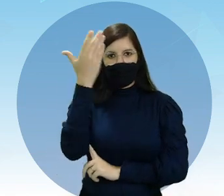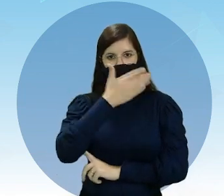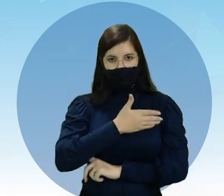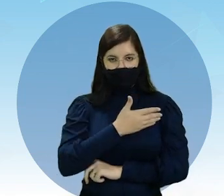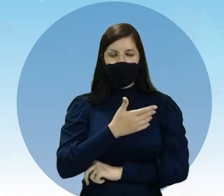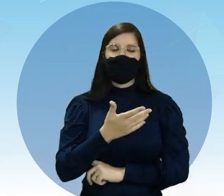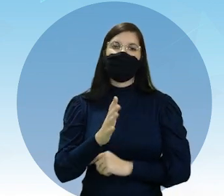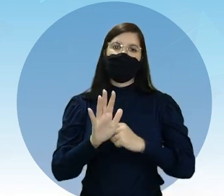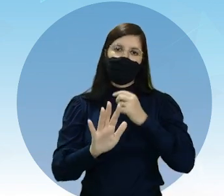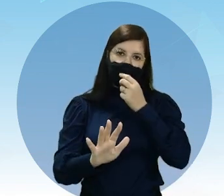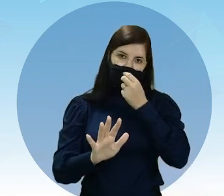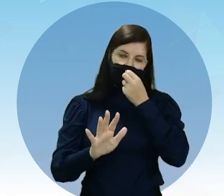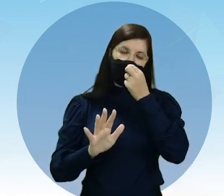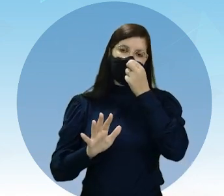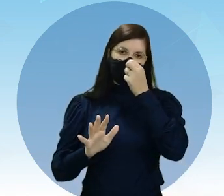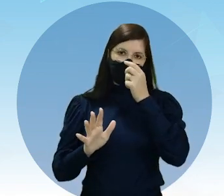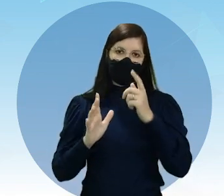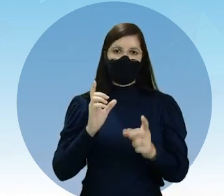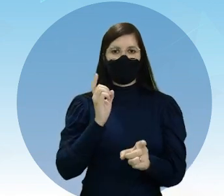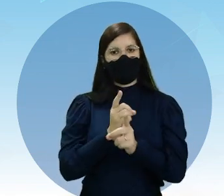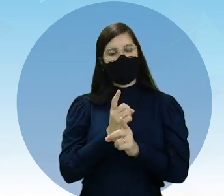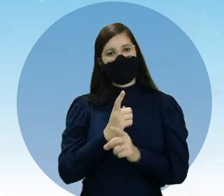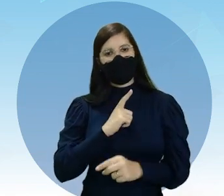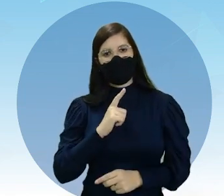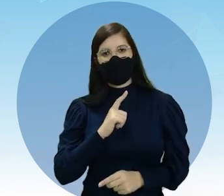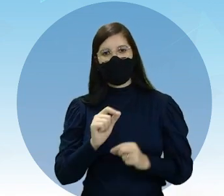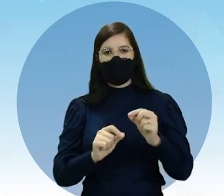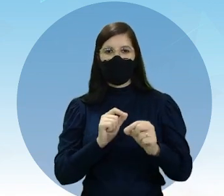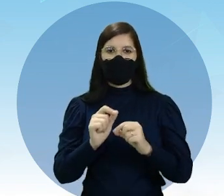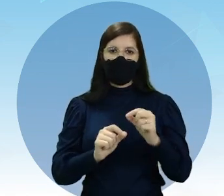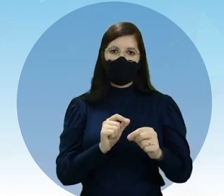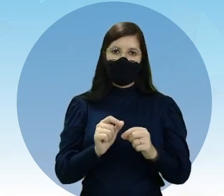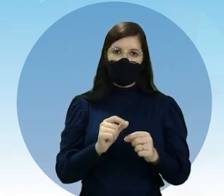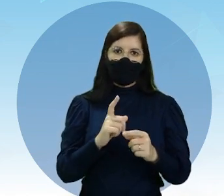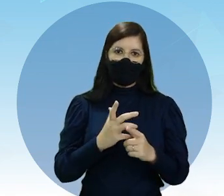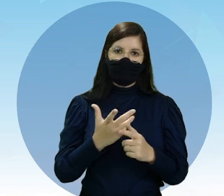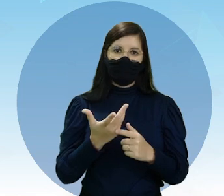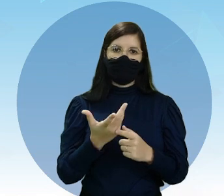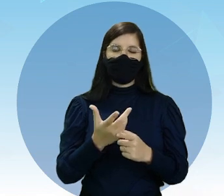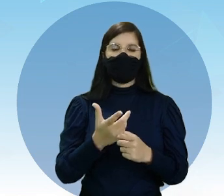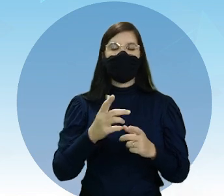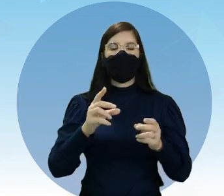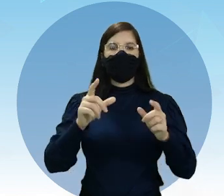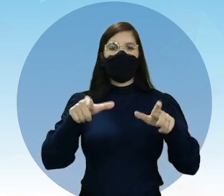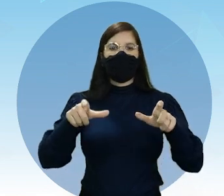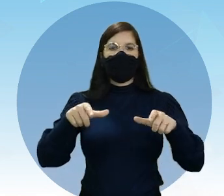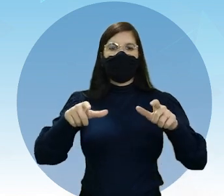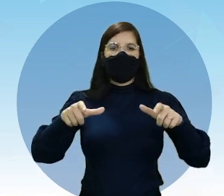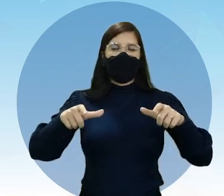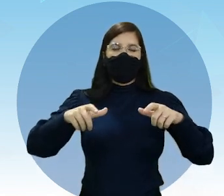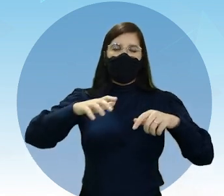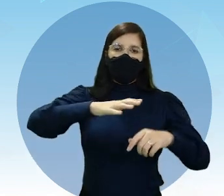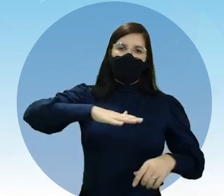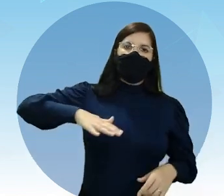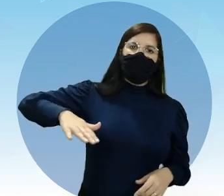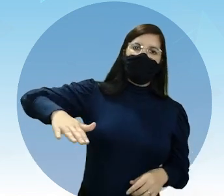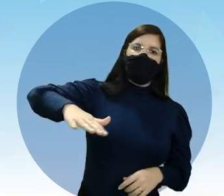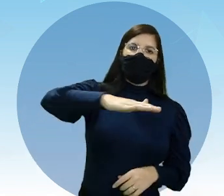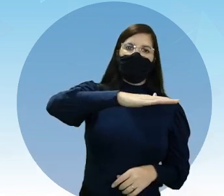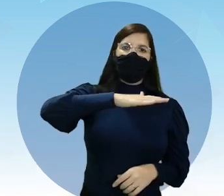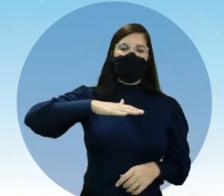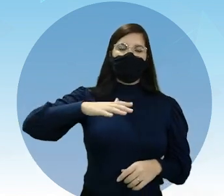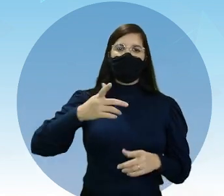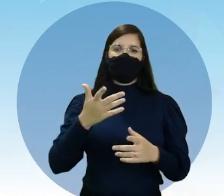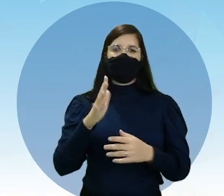da Pangeia, que temos, no caso, é a da glaciação. A glaciação, ela